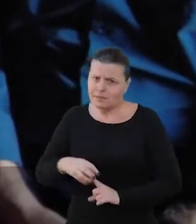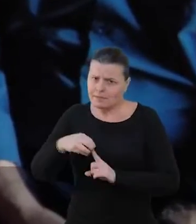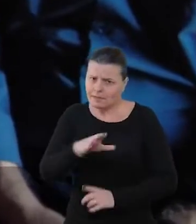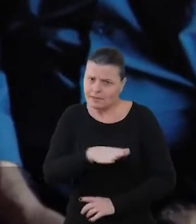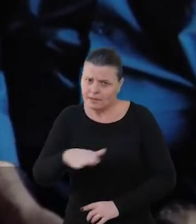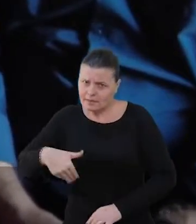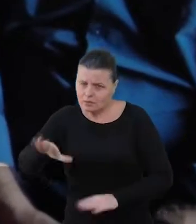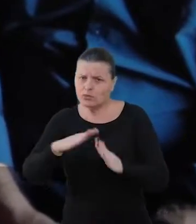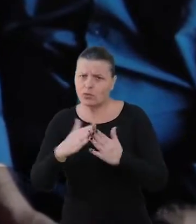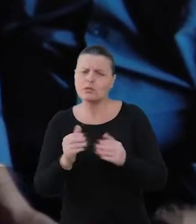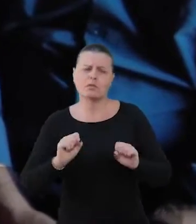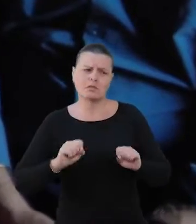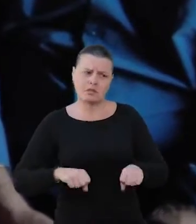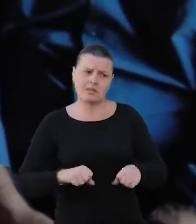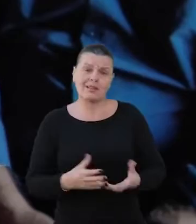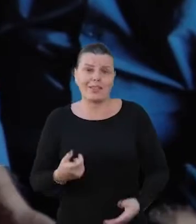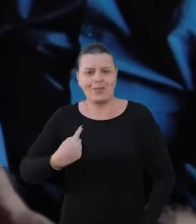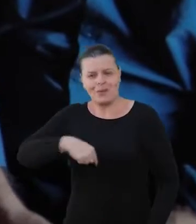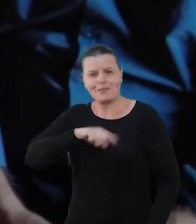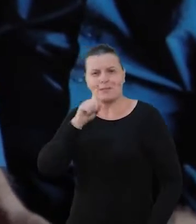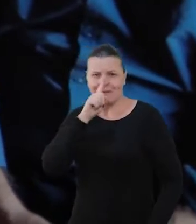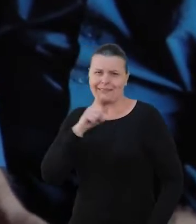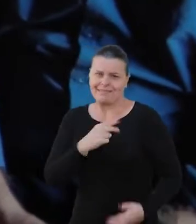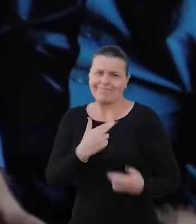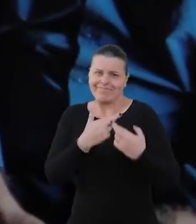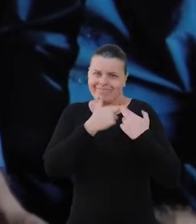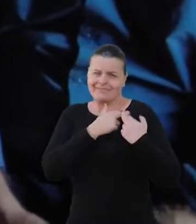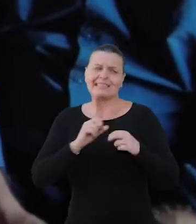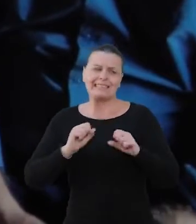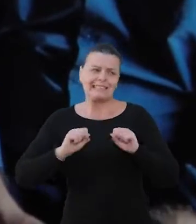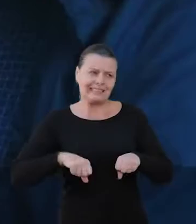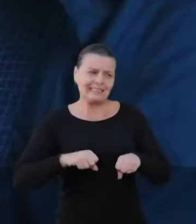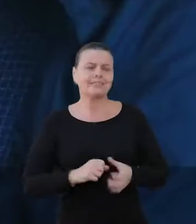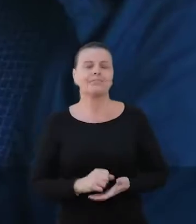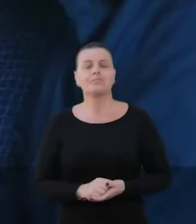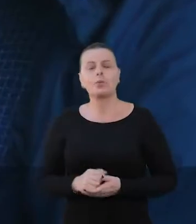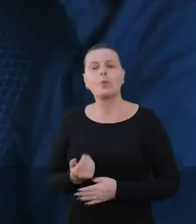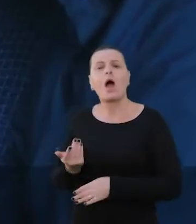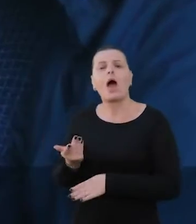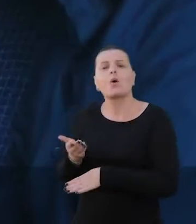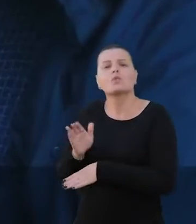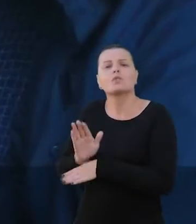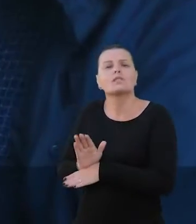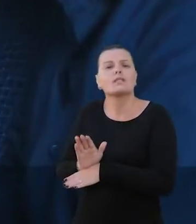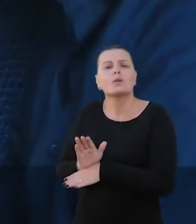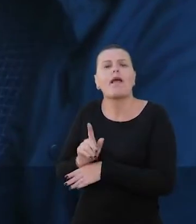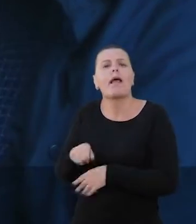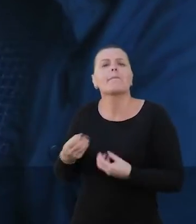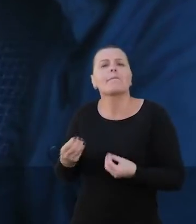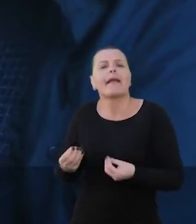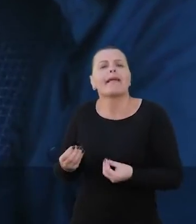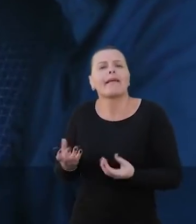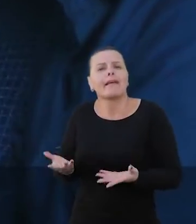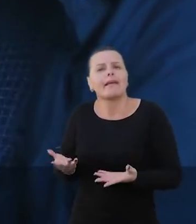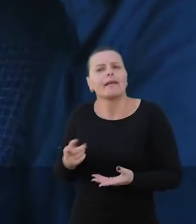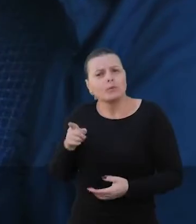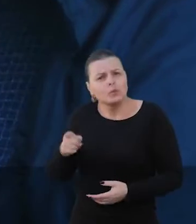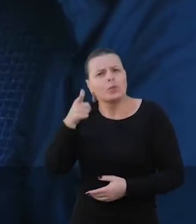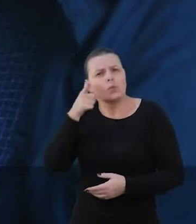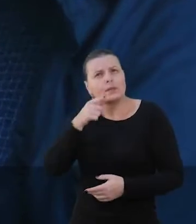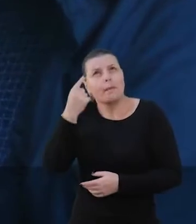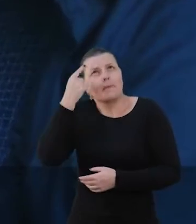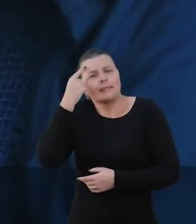crianças irem para a escola. Acho que a gente como mãe carrega muito isso. O auxílio vem justamente para tu poder